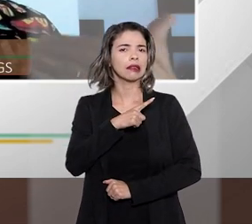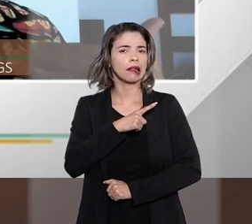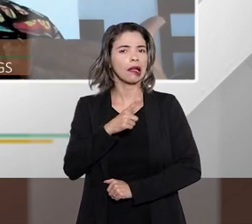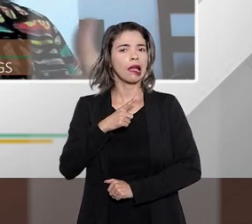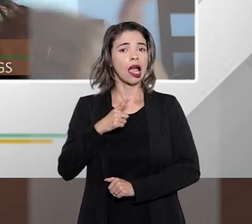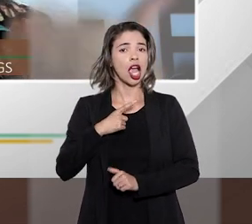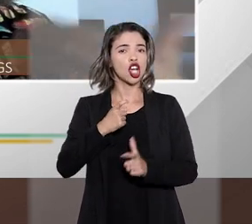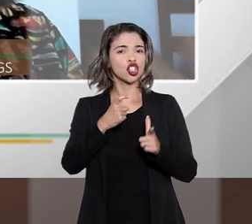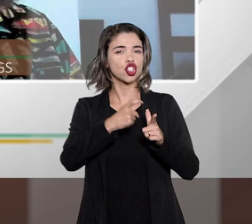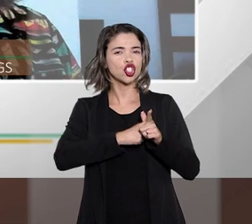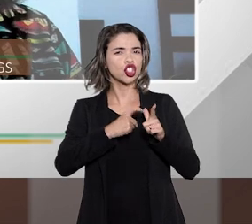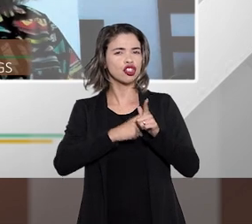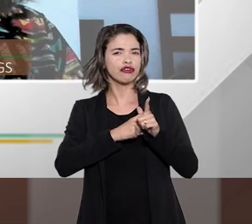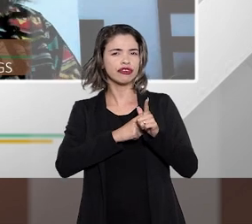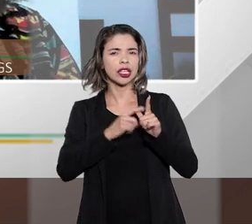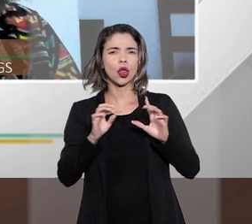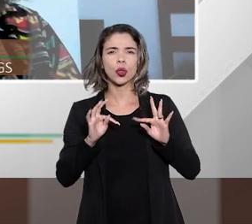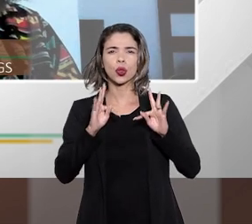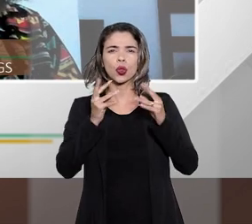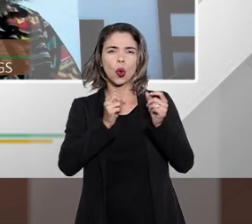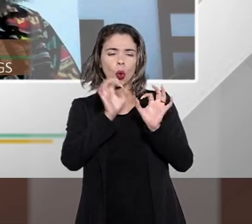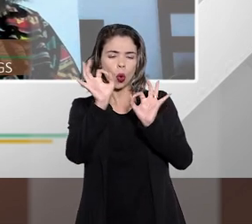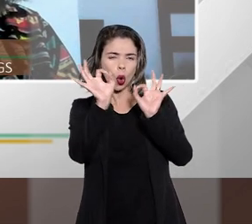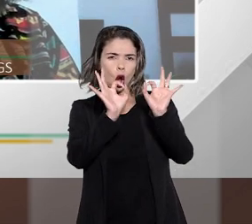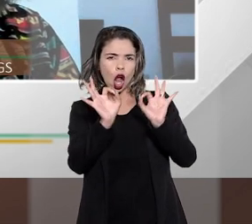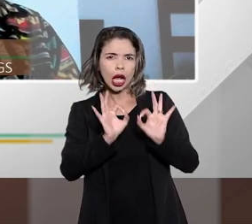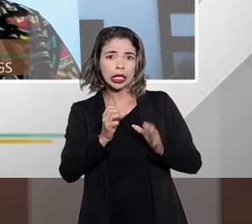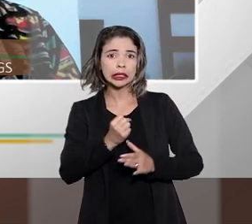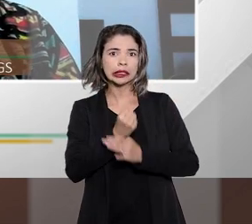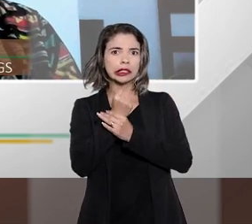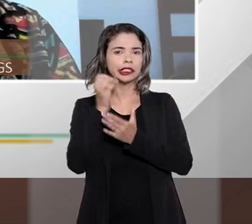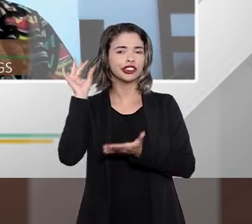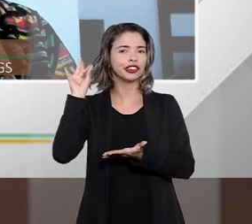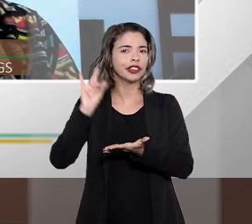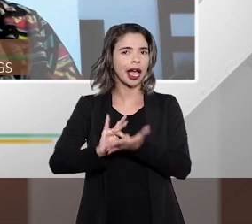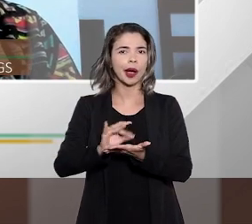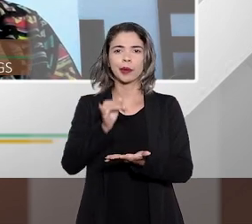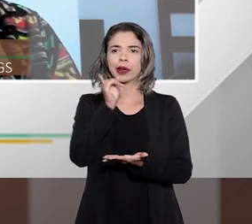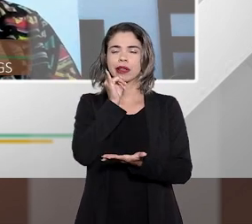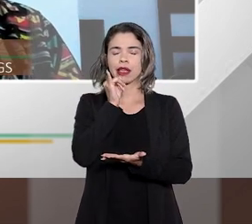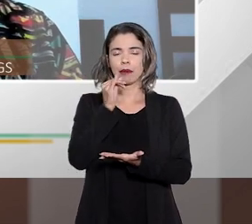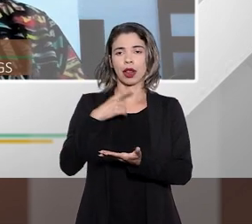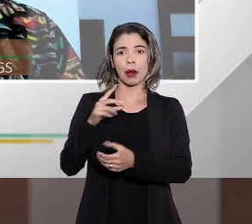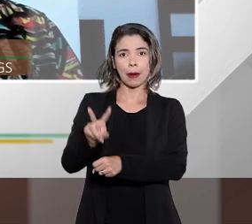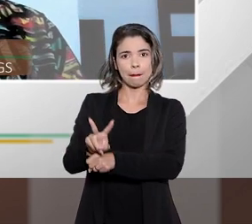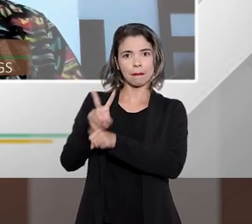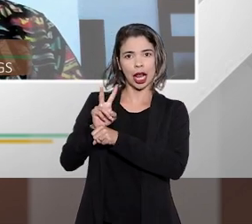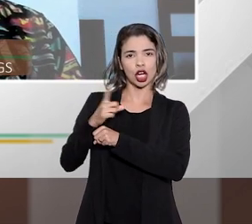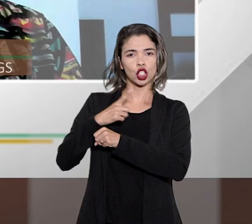colocar as dívidas com garantias reais, imobiliárias,